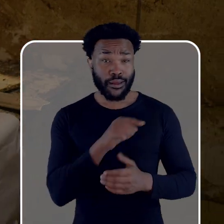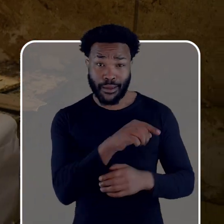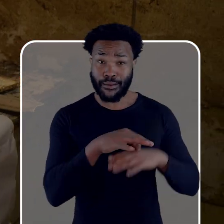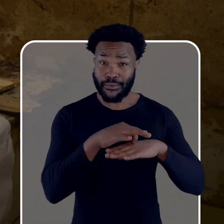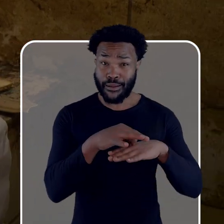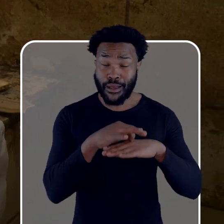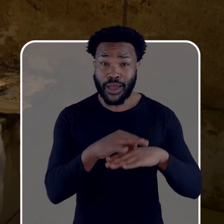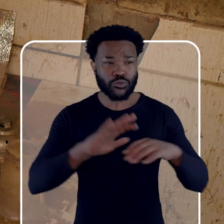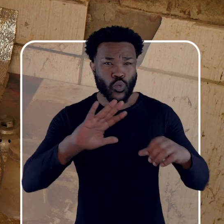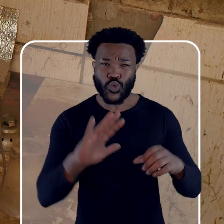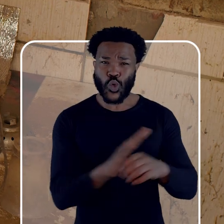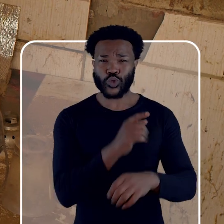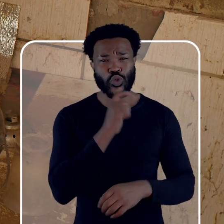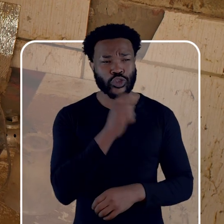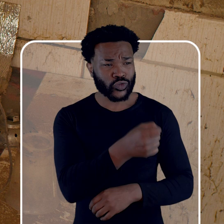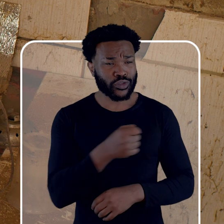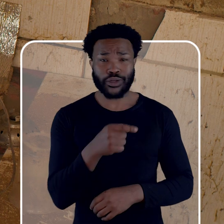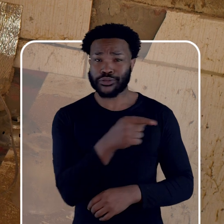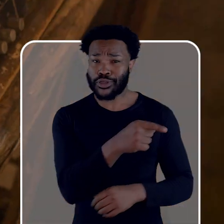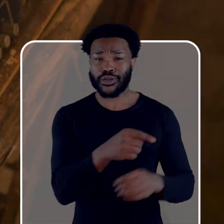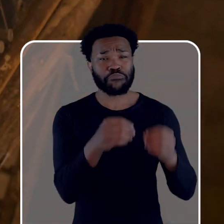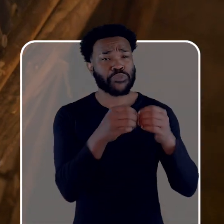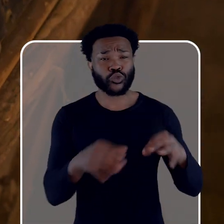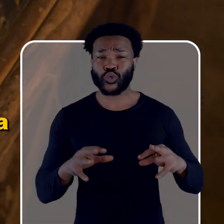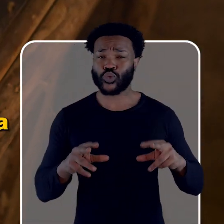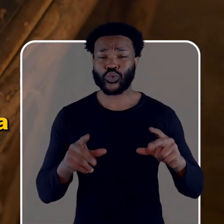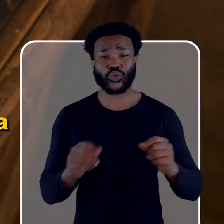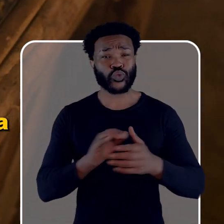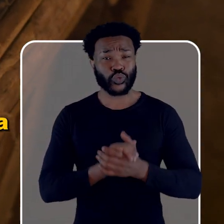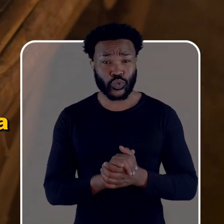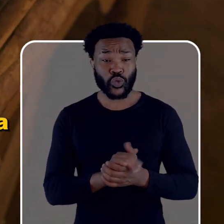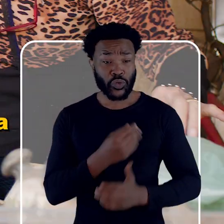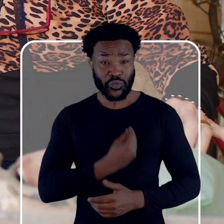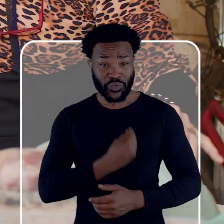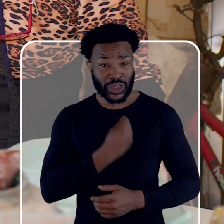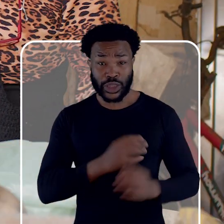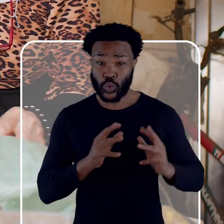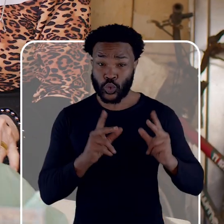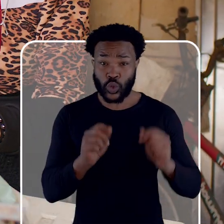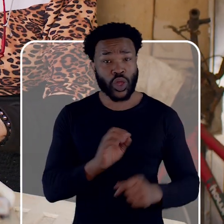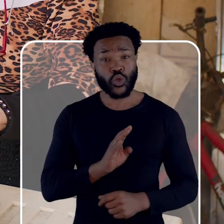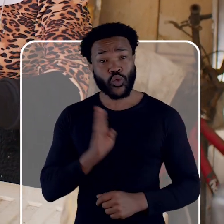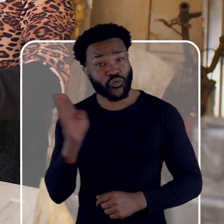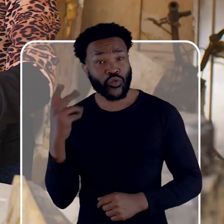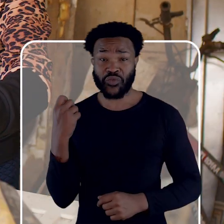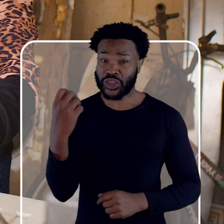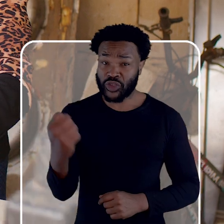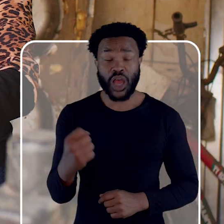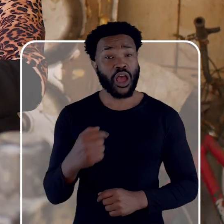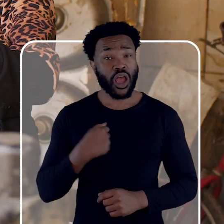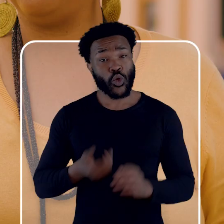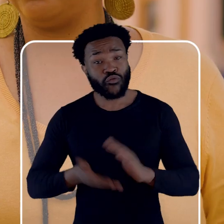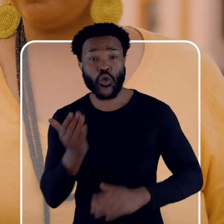e carne e coisa, encheu o friso de carne, tava tudo bom. Eu passei a vida inteira deixando de viajar, deixando de